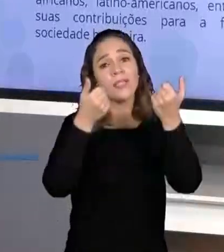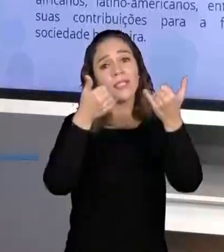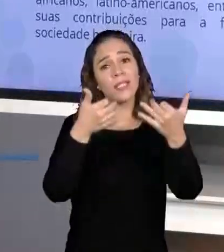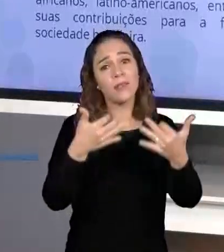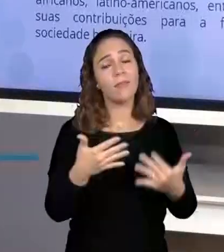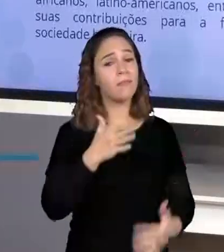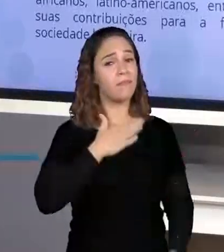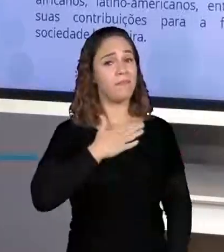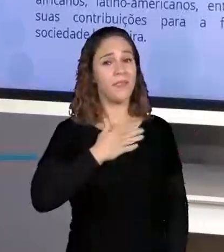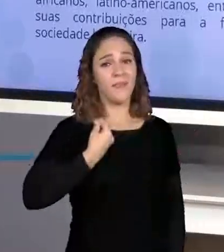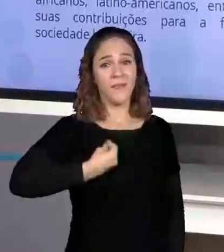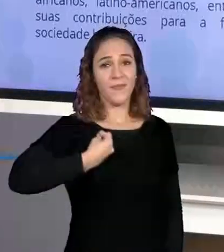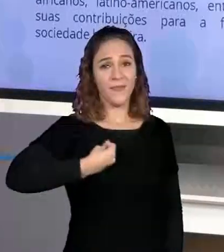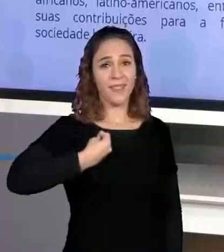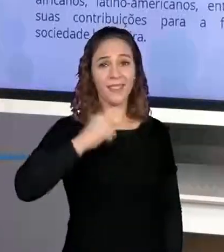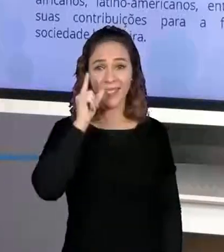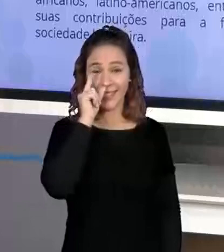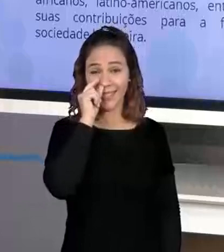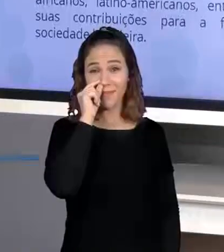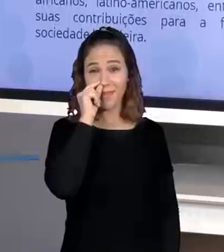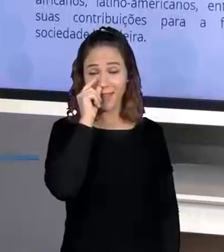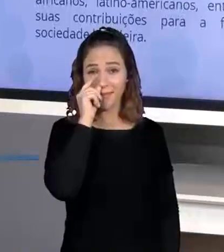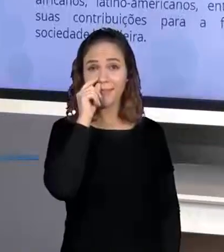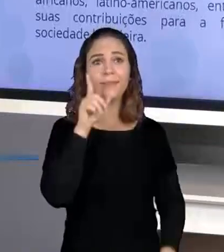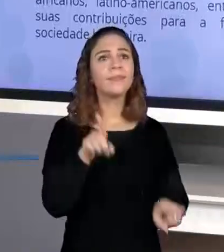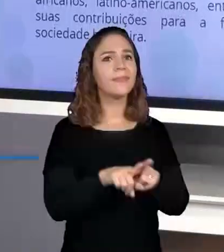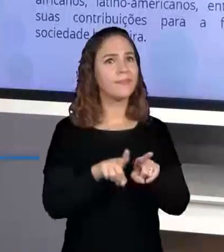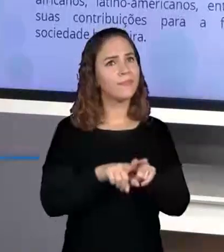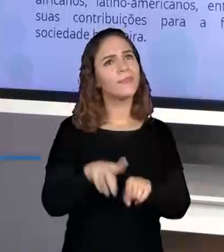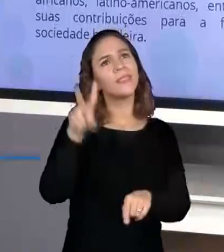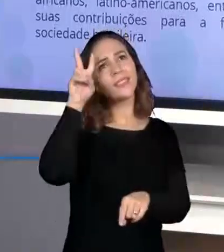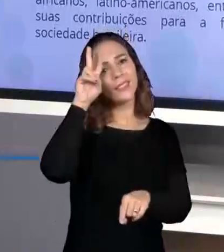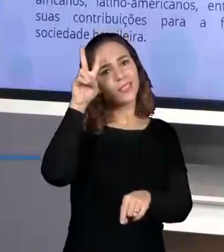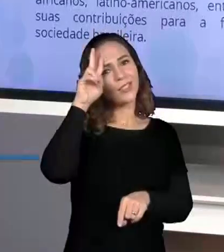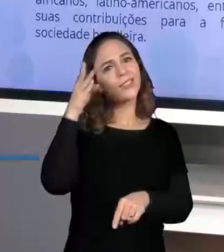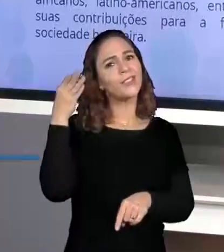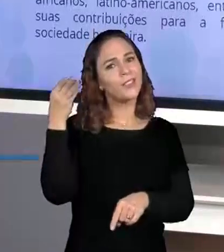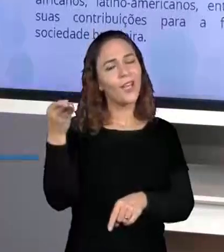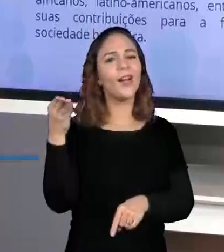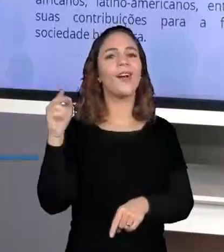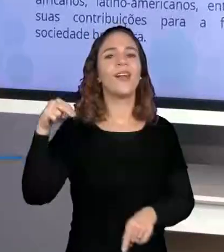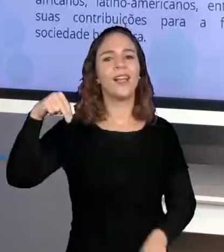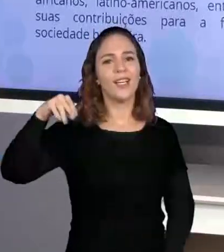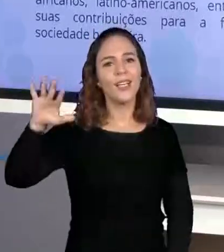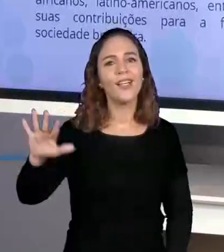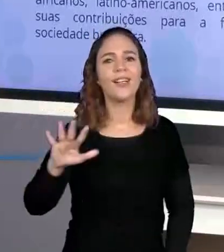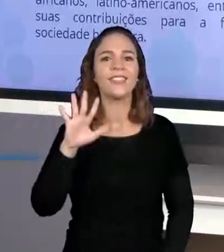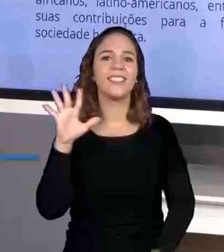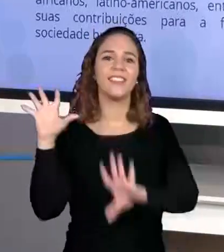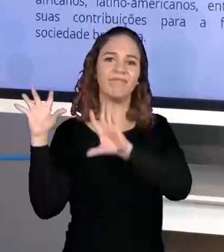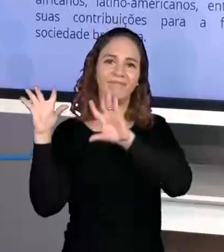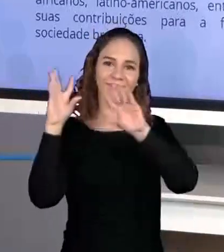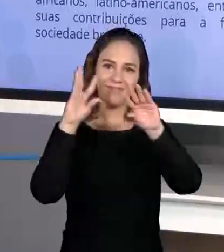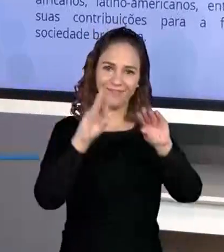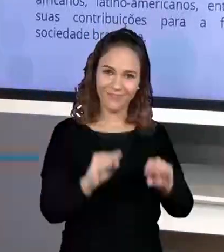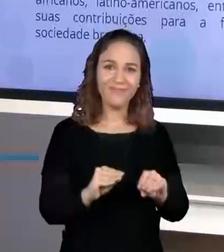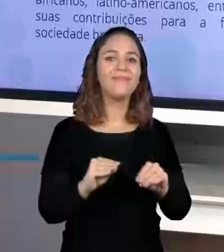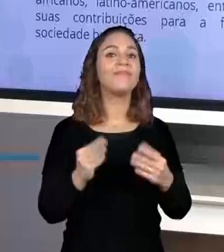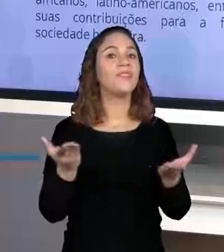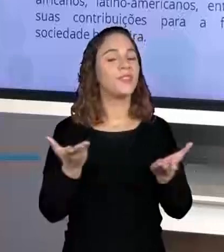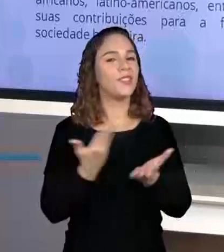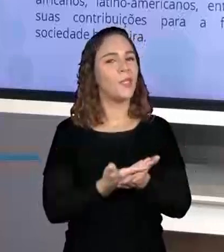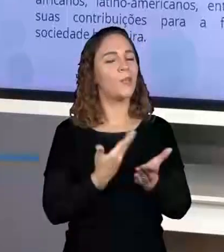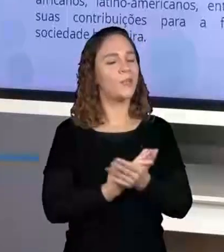Seba, que também tem uma história muito próxima da migração nordestina. Então, hoje vai ser uma aula aí muito